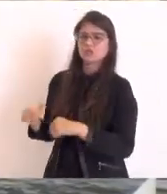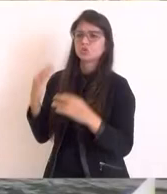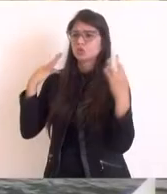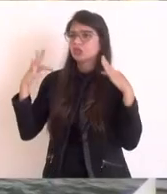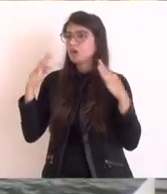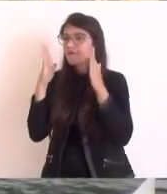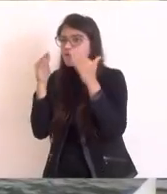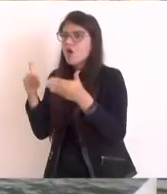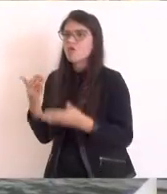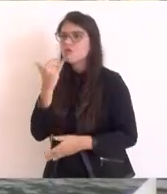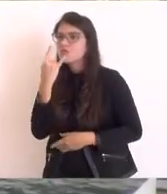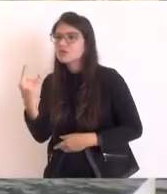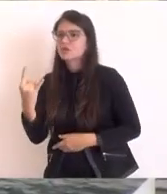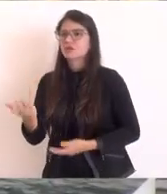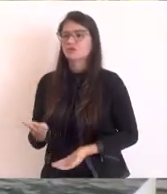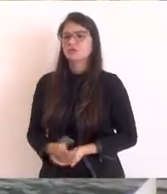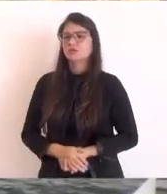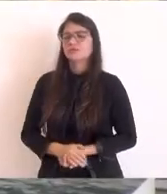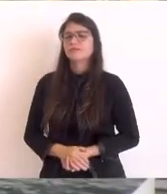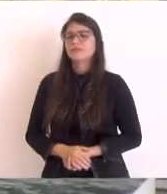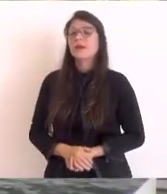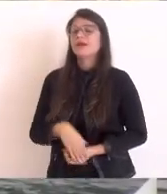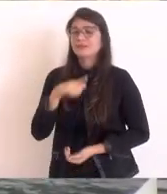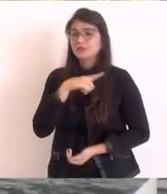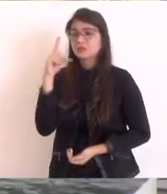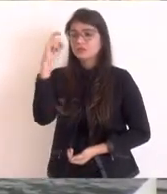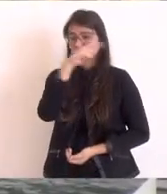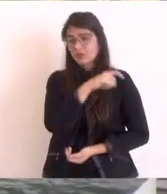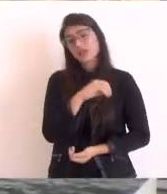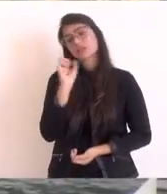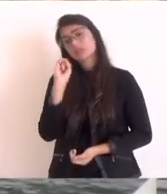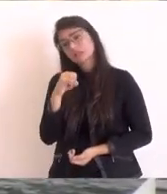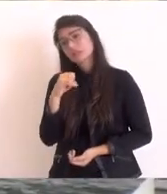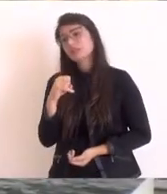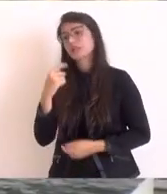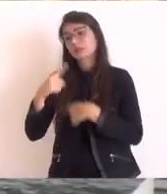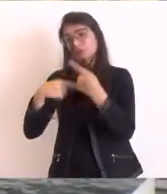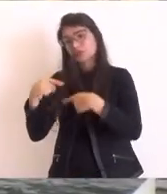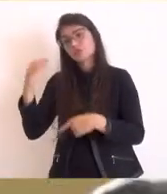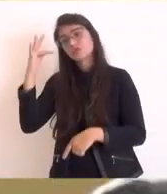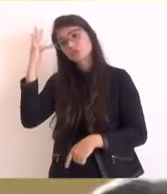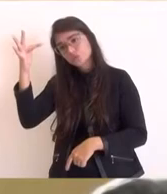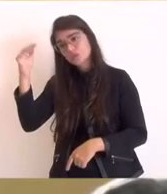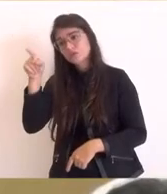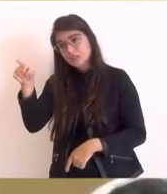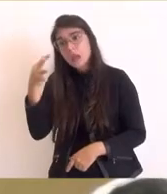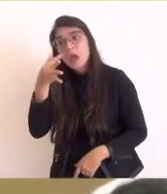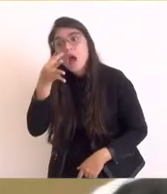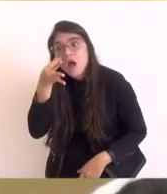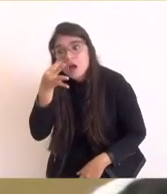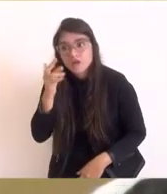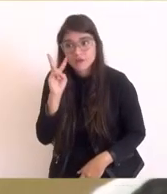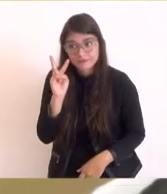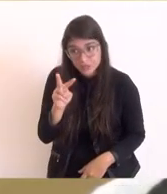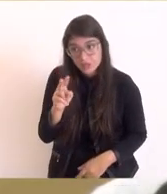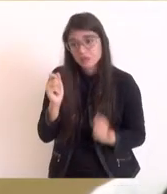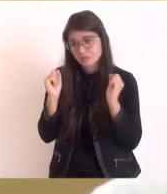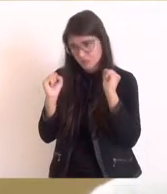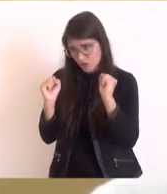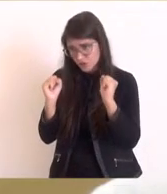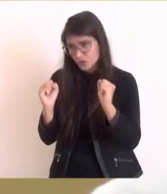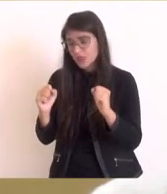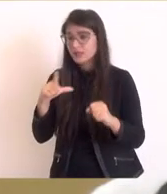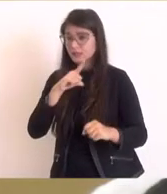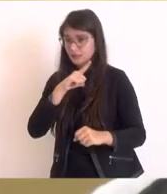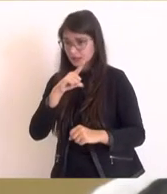e o senhor é meu convidado para um dia, se o senhor quiser ver pessoalmente, nós temos uma ligação rodoviária